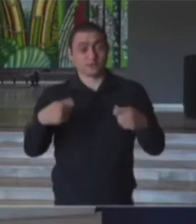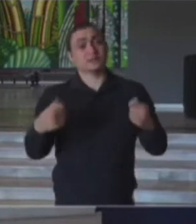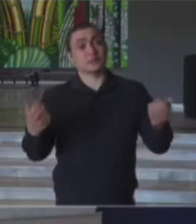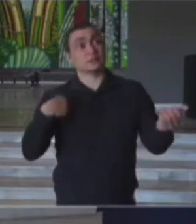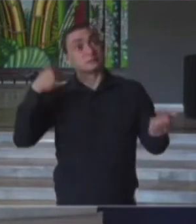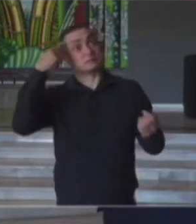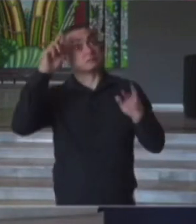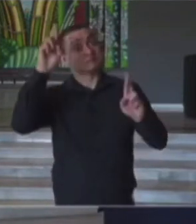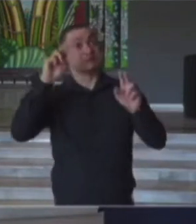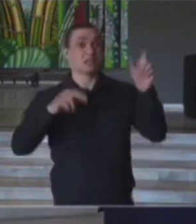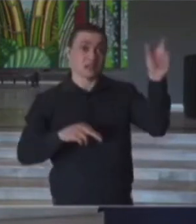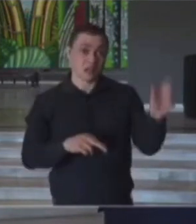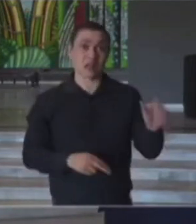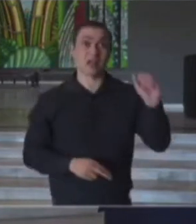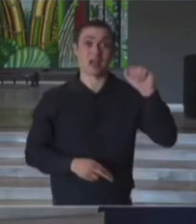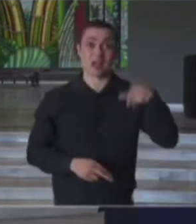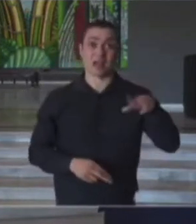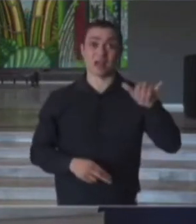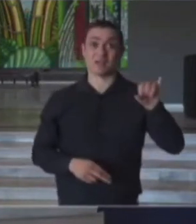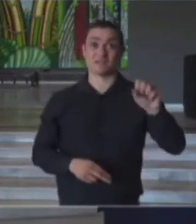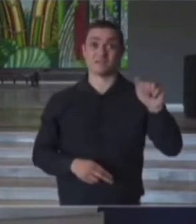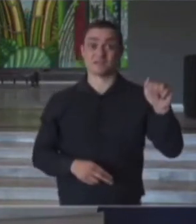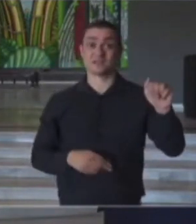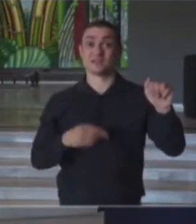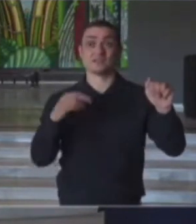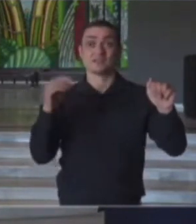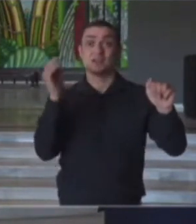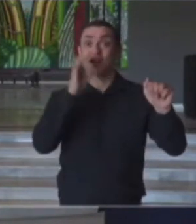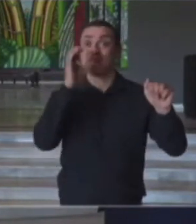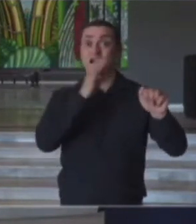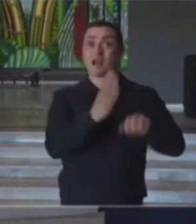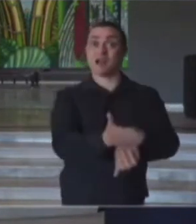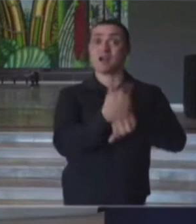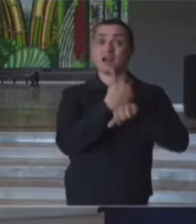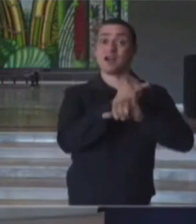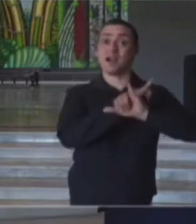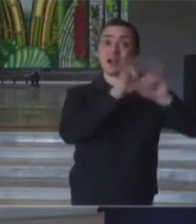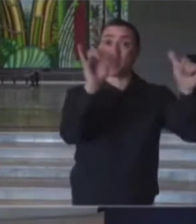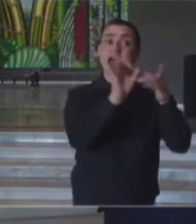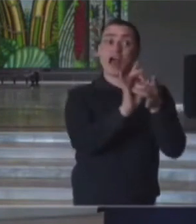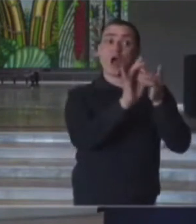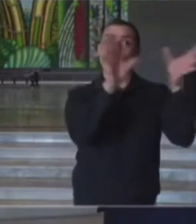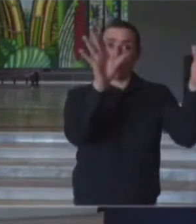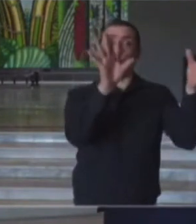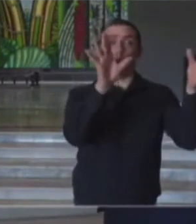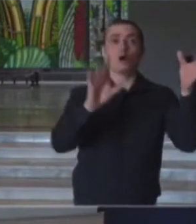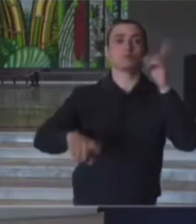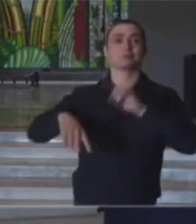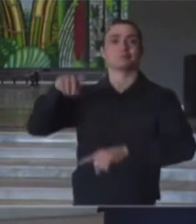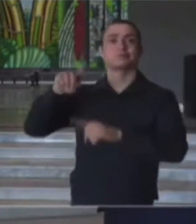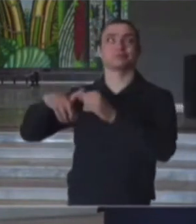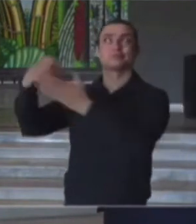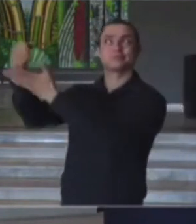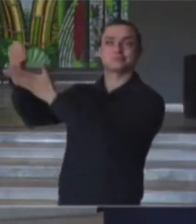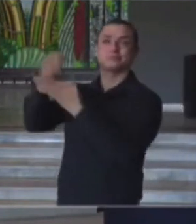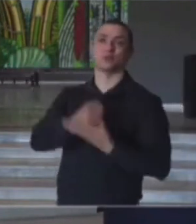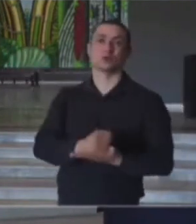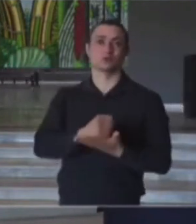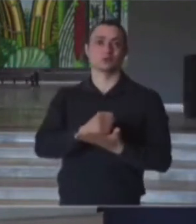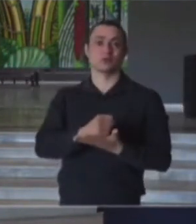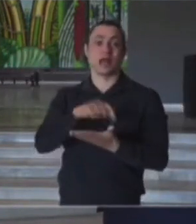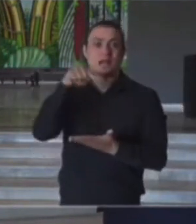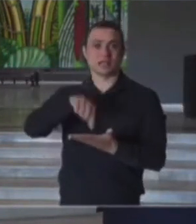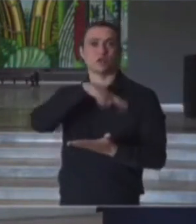esperamos que a nossa Anvisa se pronuncie o mais rapidamente possível, autorizando que essa matéria-prima